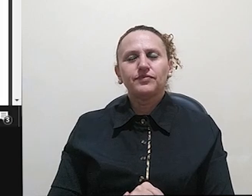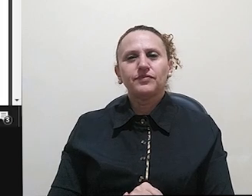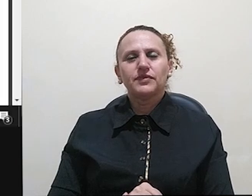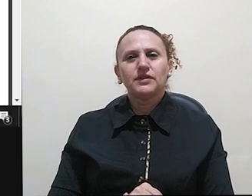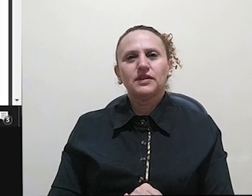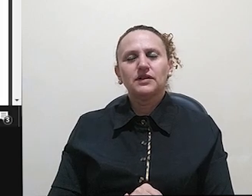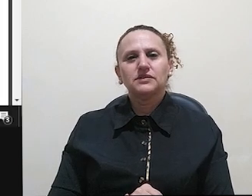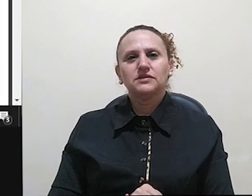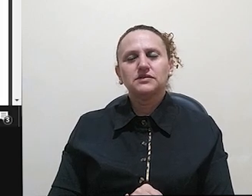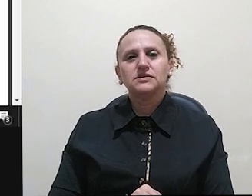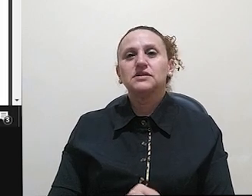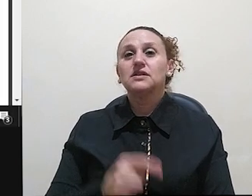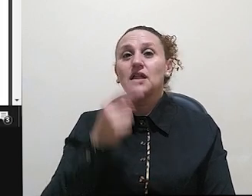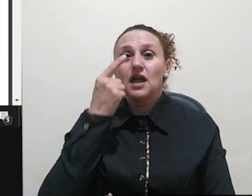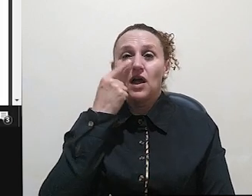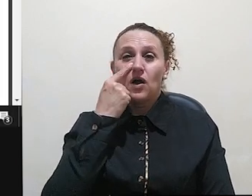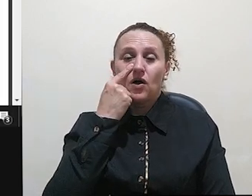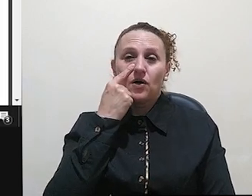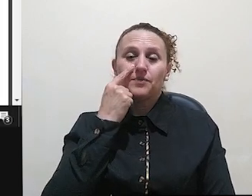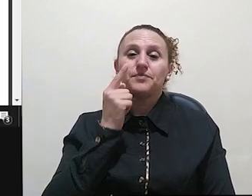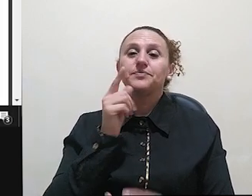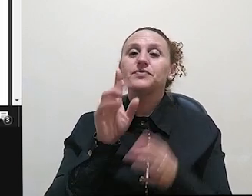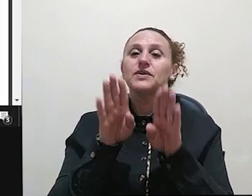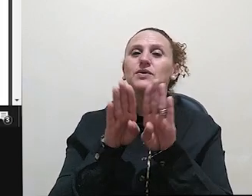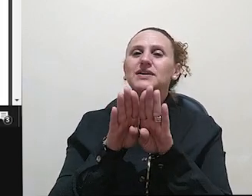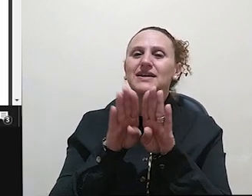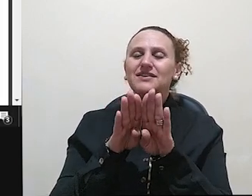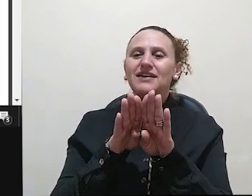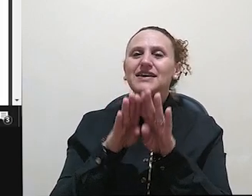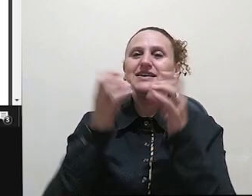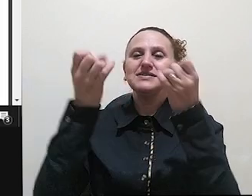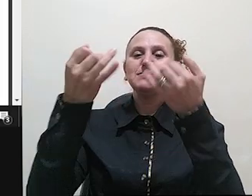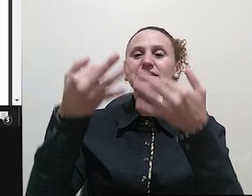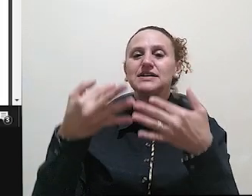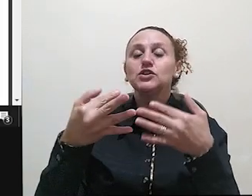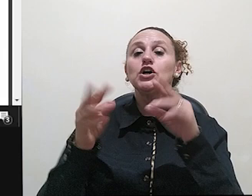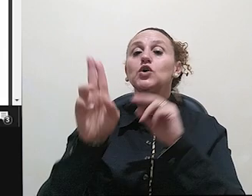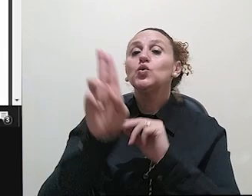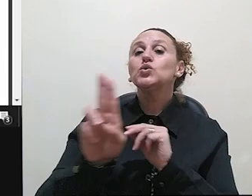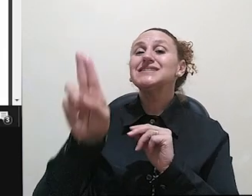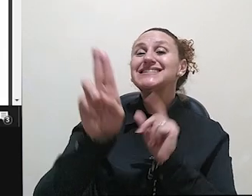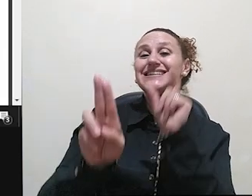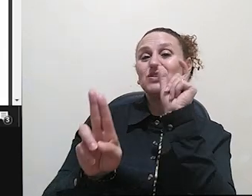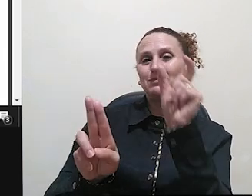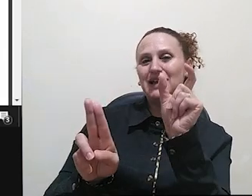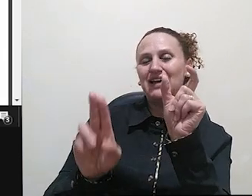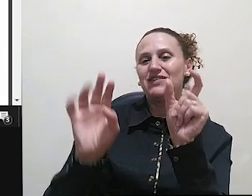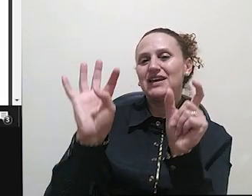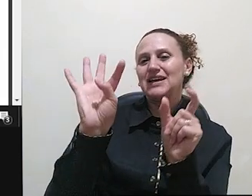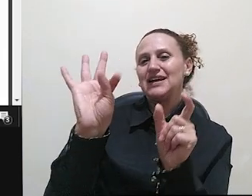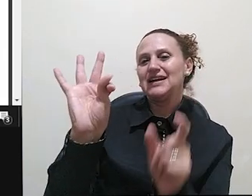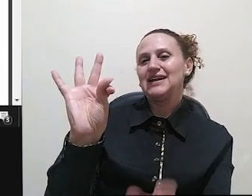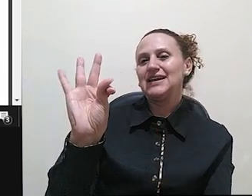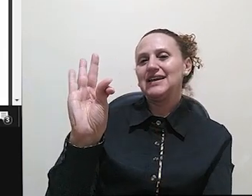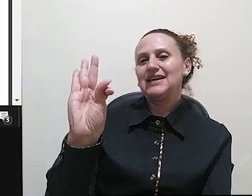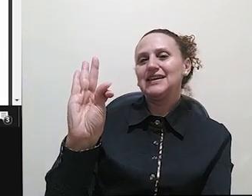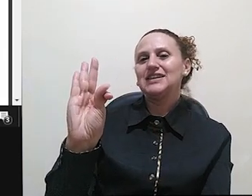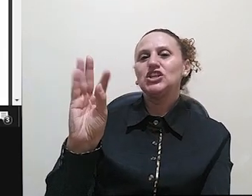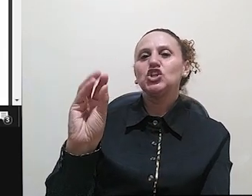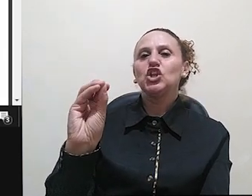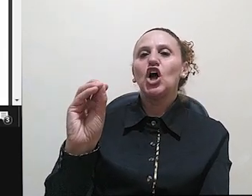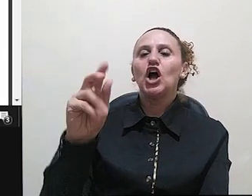vocês podem utilizar também no texto da resenha de vocês, porque dá o aspecto da coesão